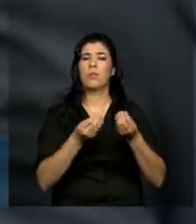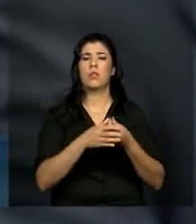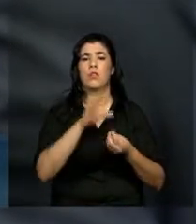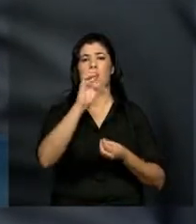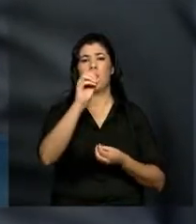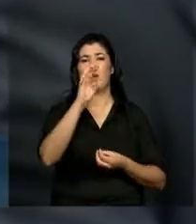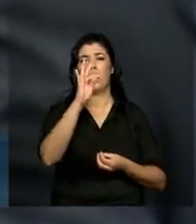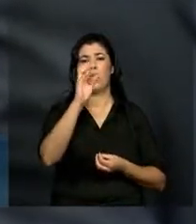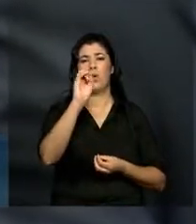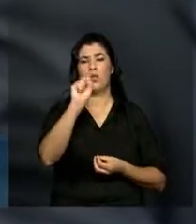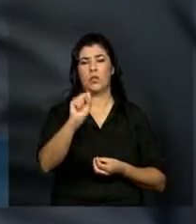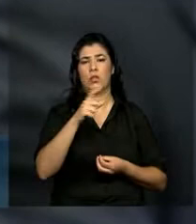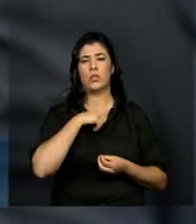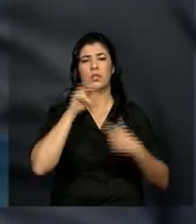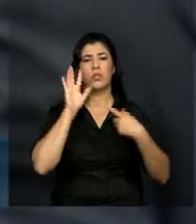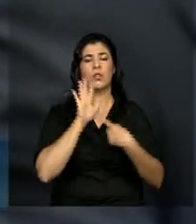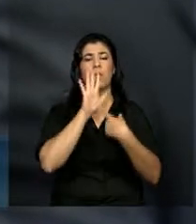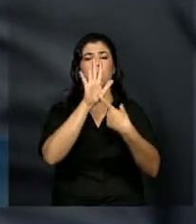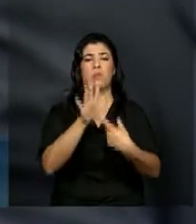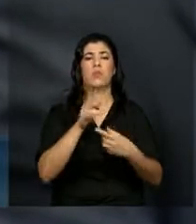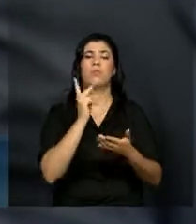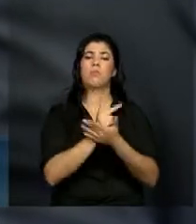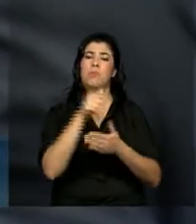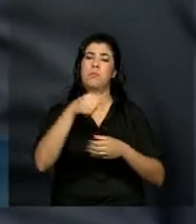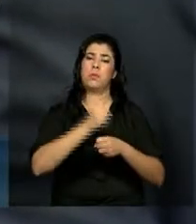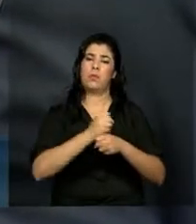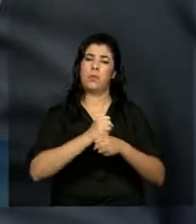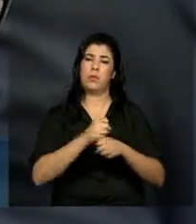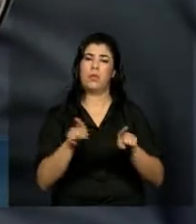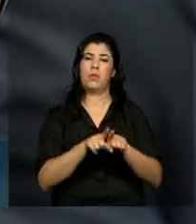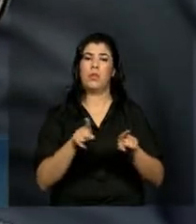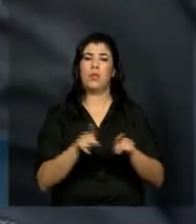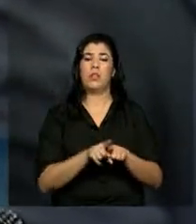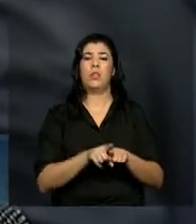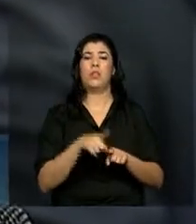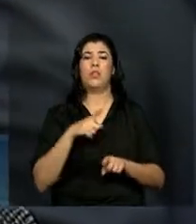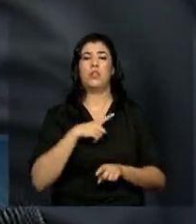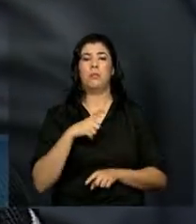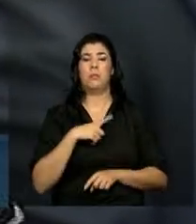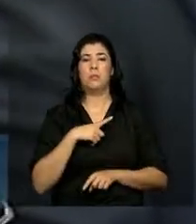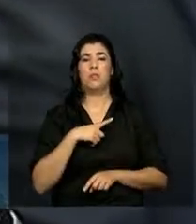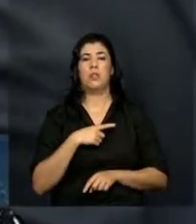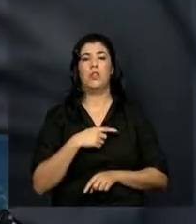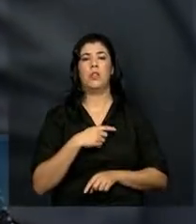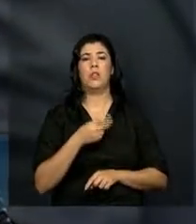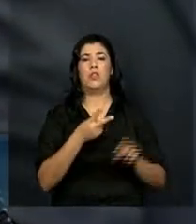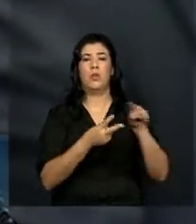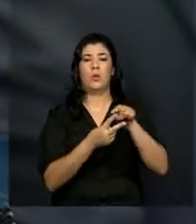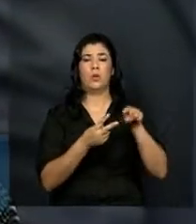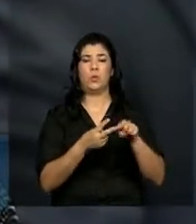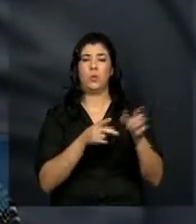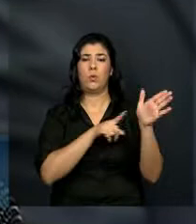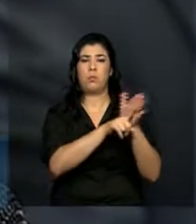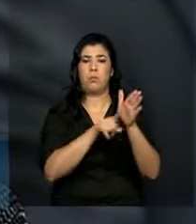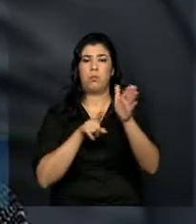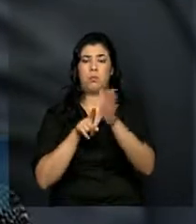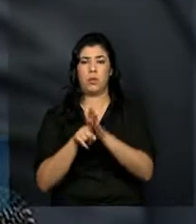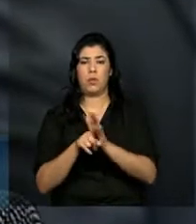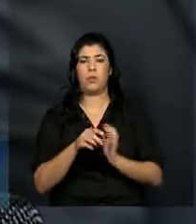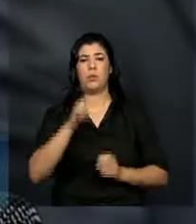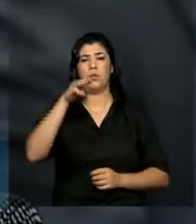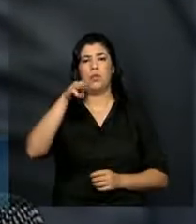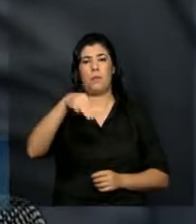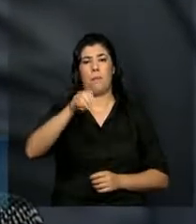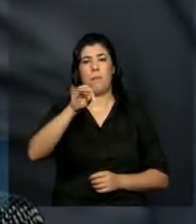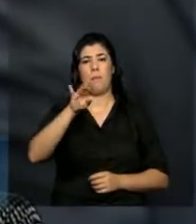reais da Farm Bill este mesmo ano. E para o canselheiro e para o ministro Monteiro, queria saber qual